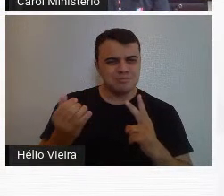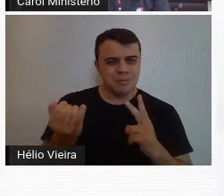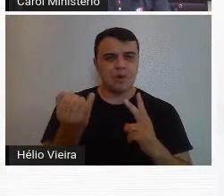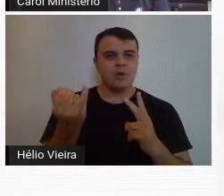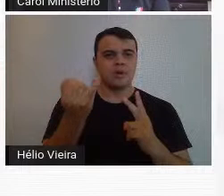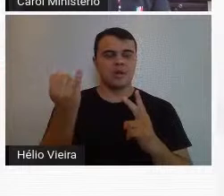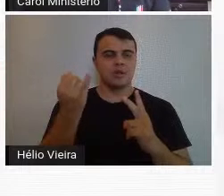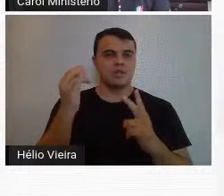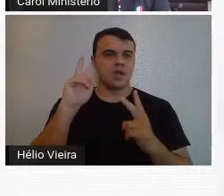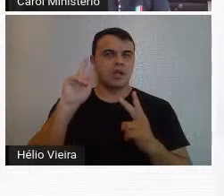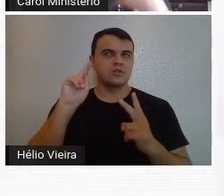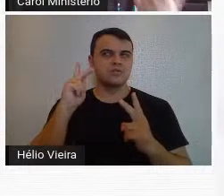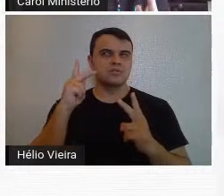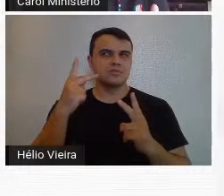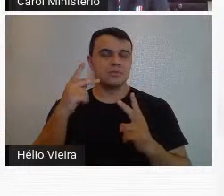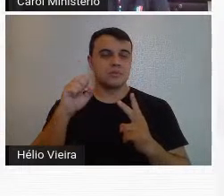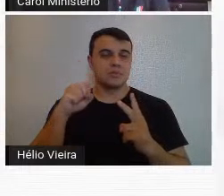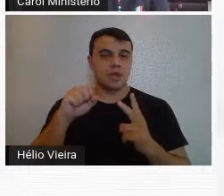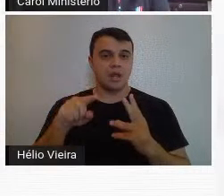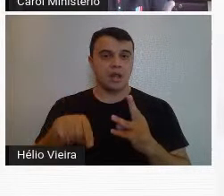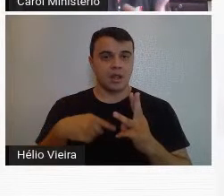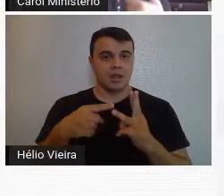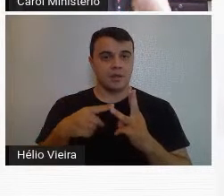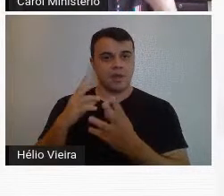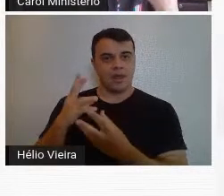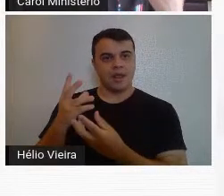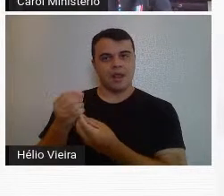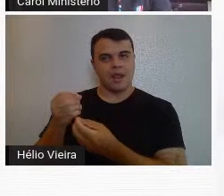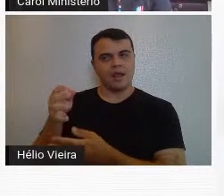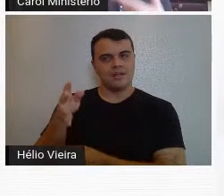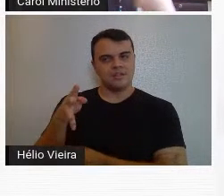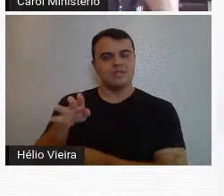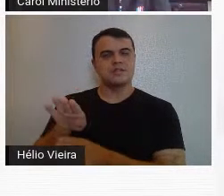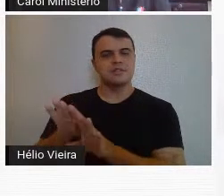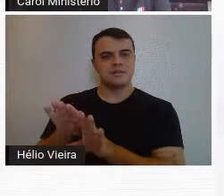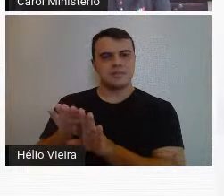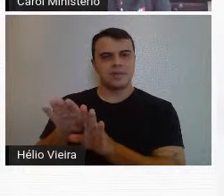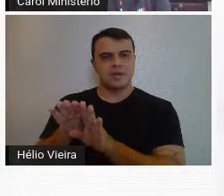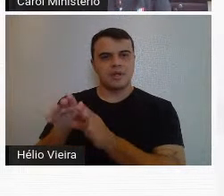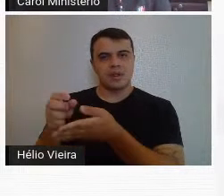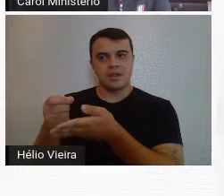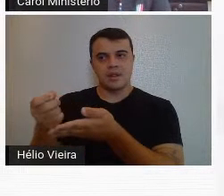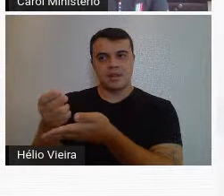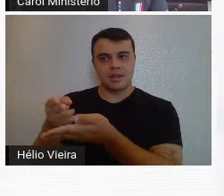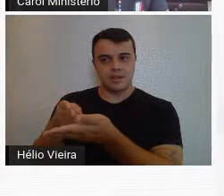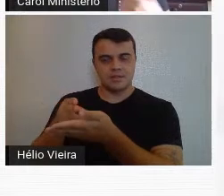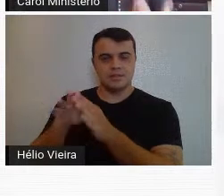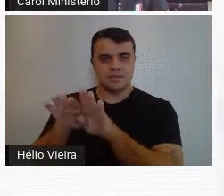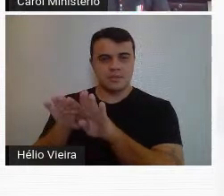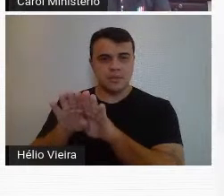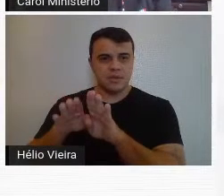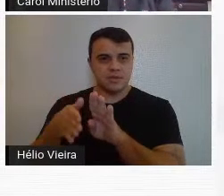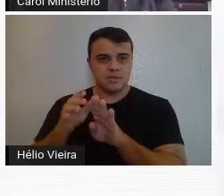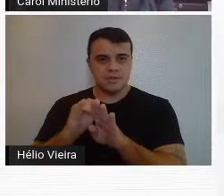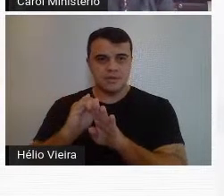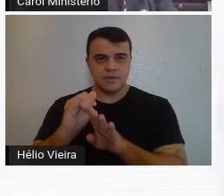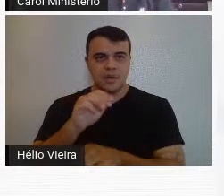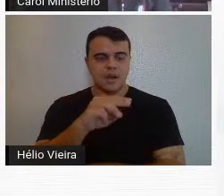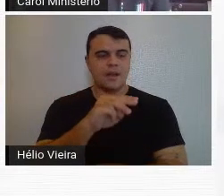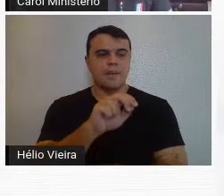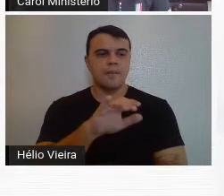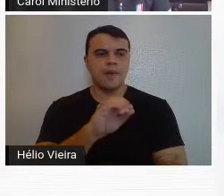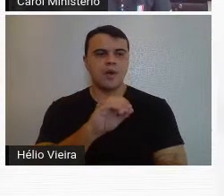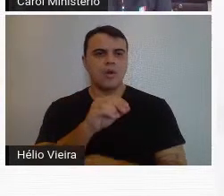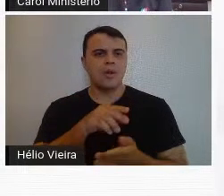memorialista, e também artista plástico, também ilustrador, desenhista, ele, inclusive, manda para o Mário de Andrade